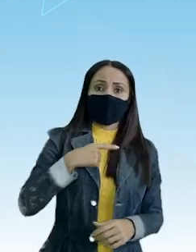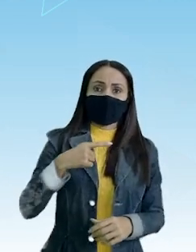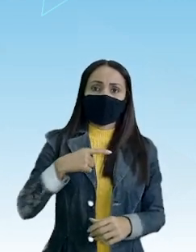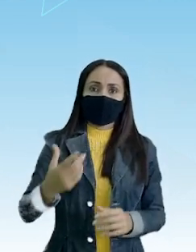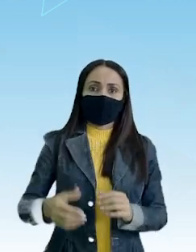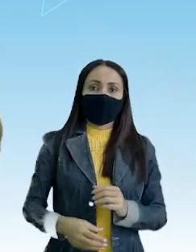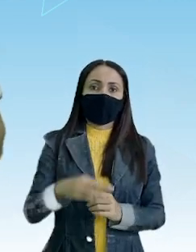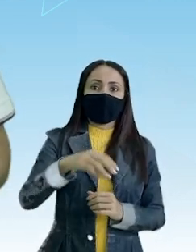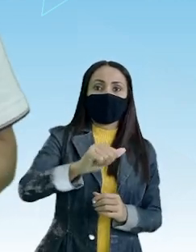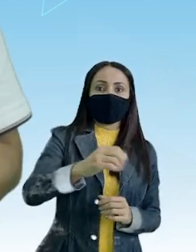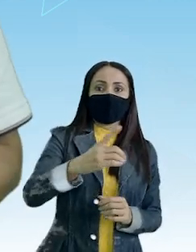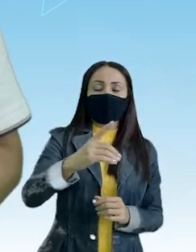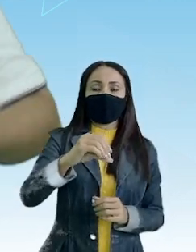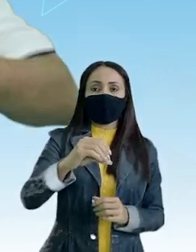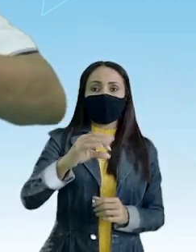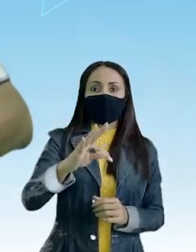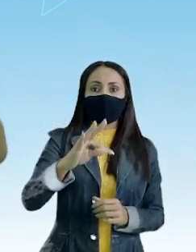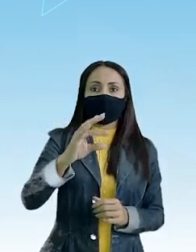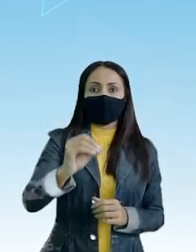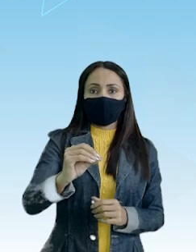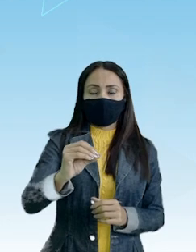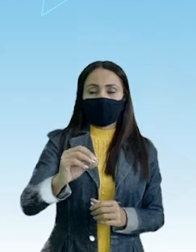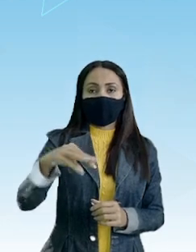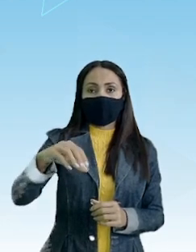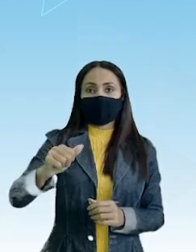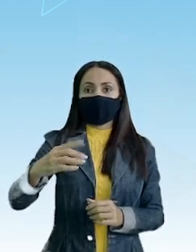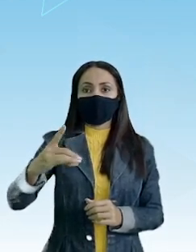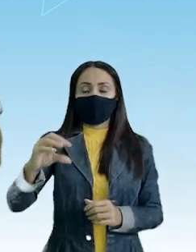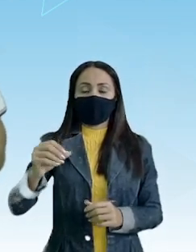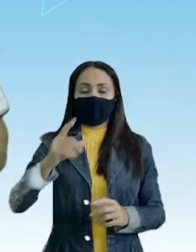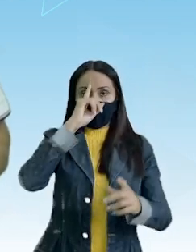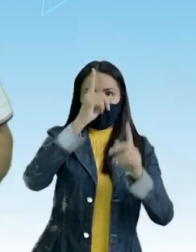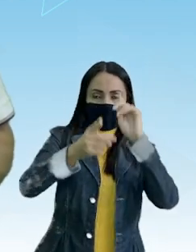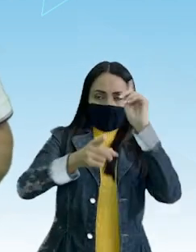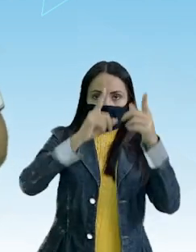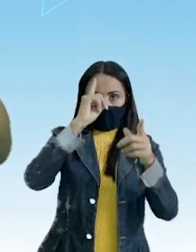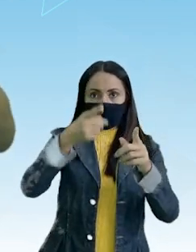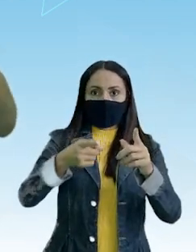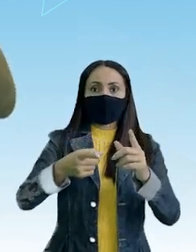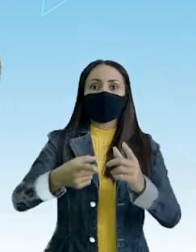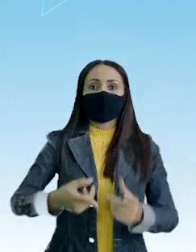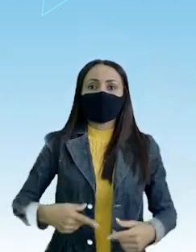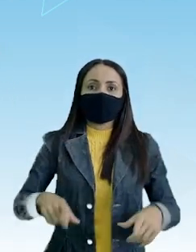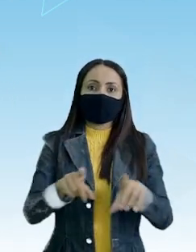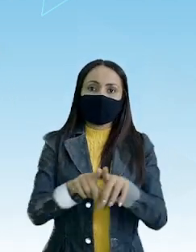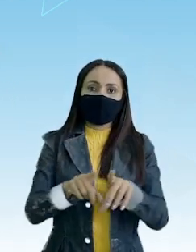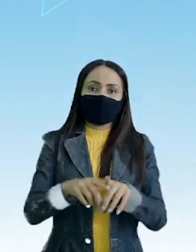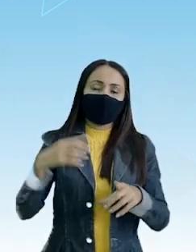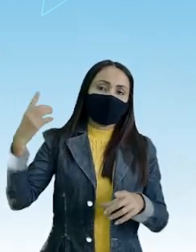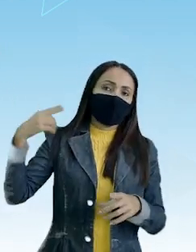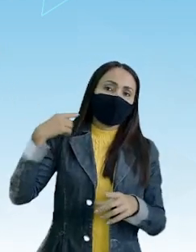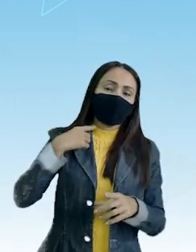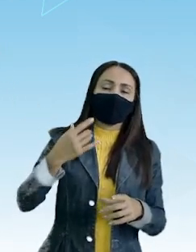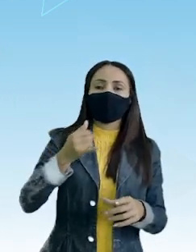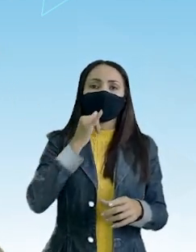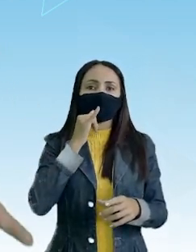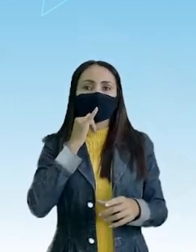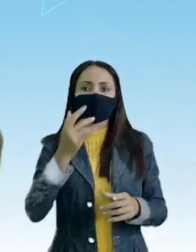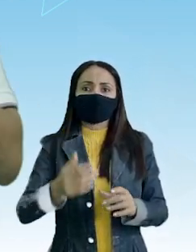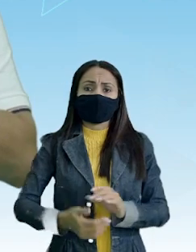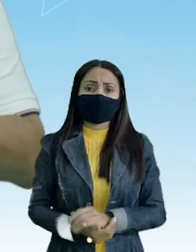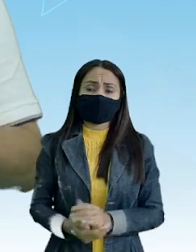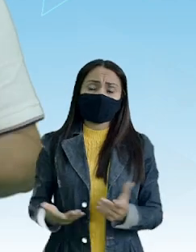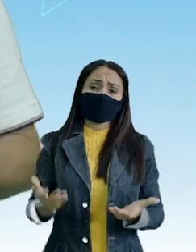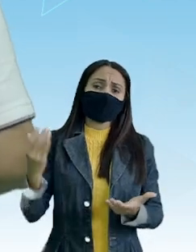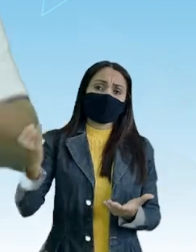mandato Mandado É uma ordem Mandato Certo? mandato Do deputado Por exemplo Então é